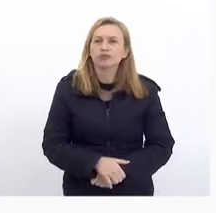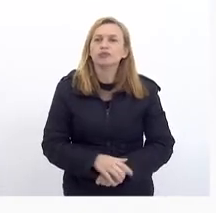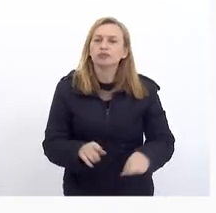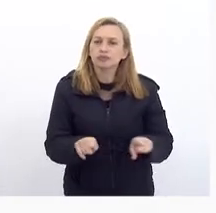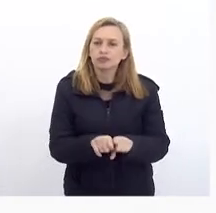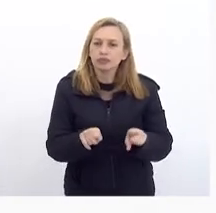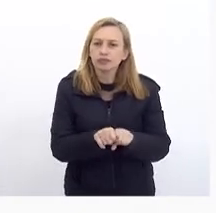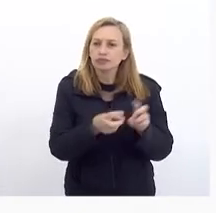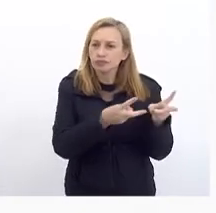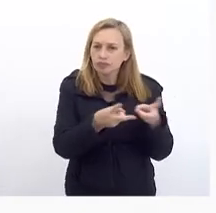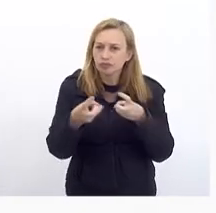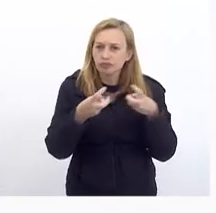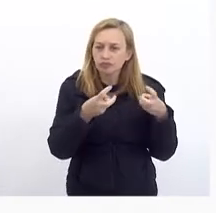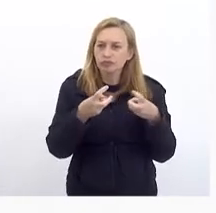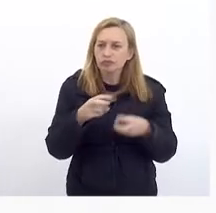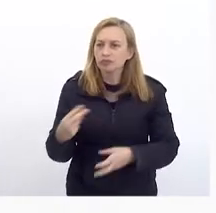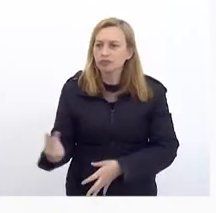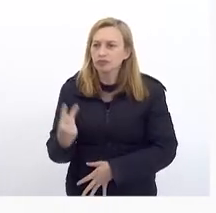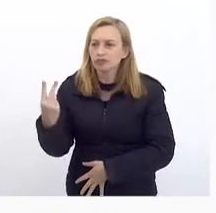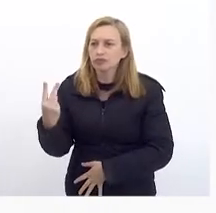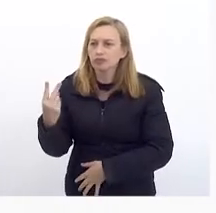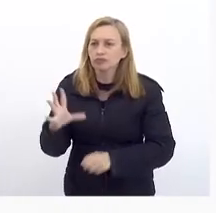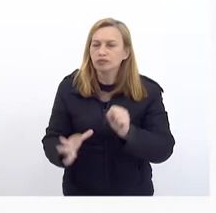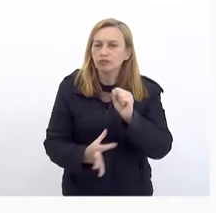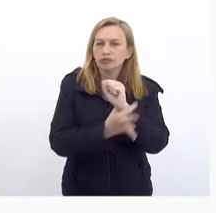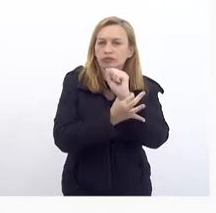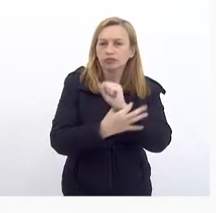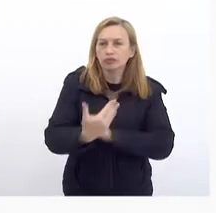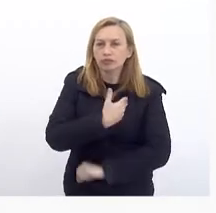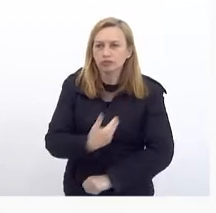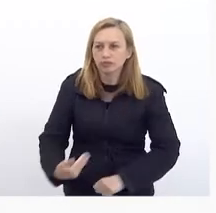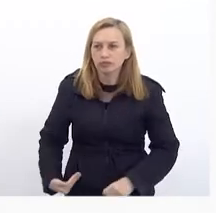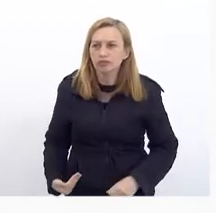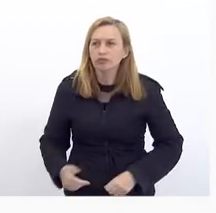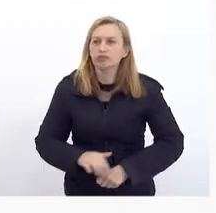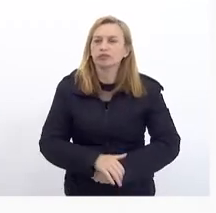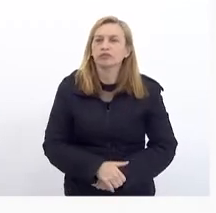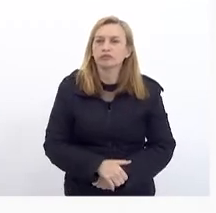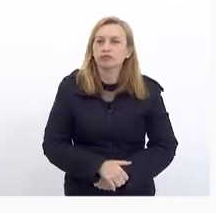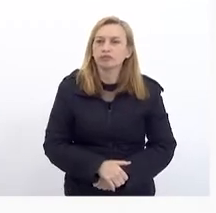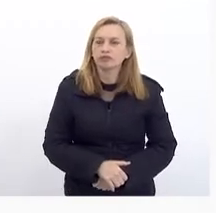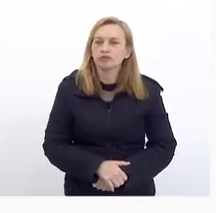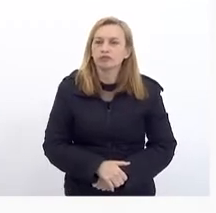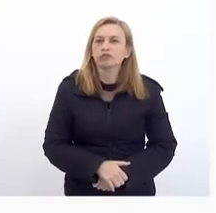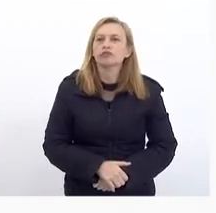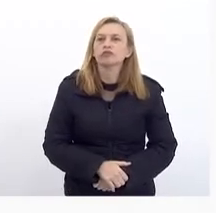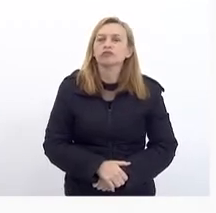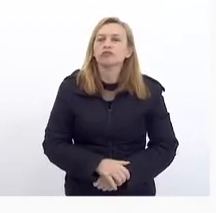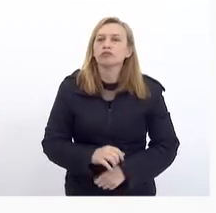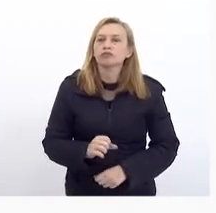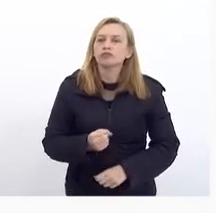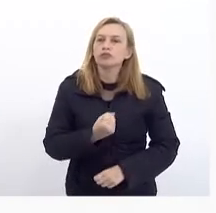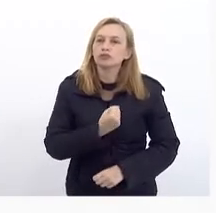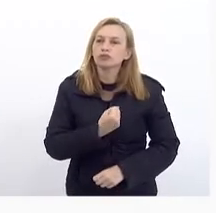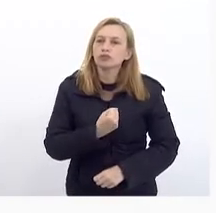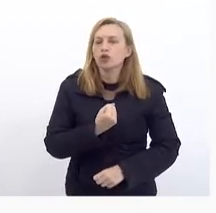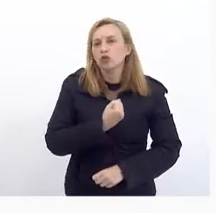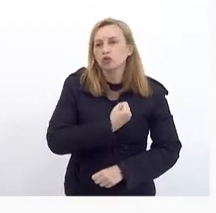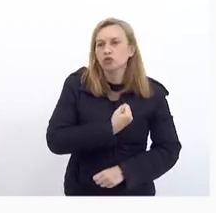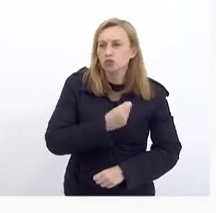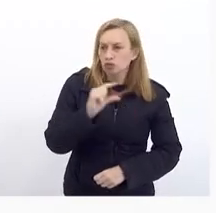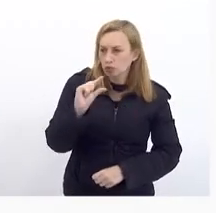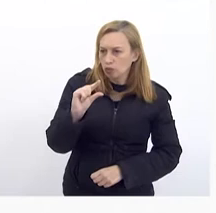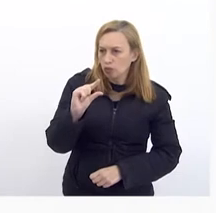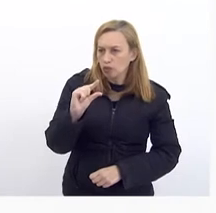Observamos Os valores De segurança Pública Uma leve Uma Aumento Nos outros Poderes E aí Eu